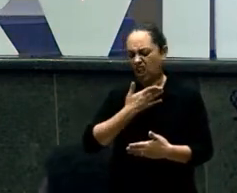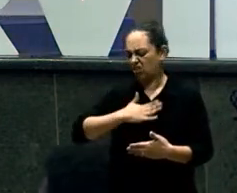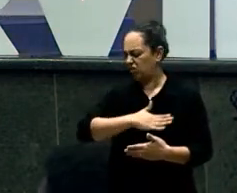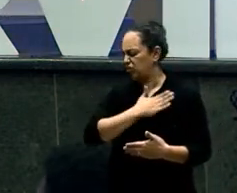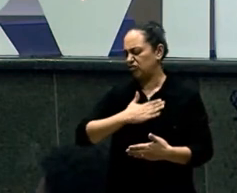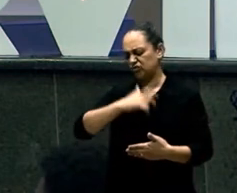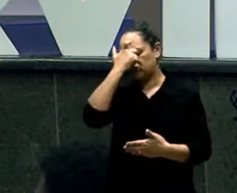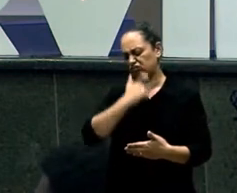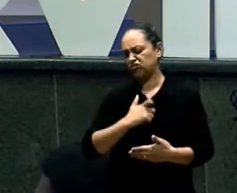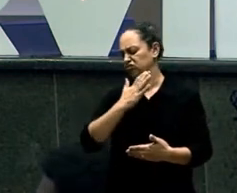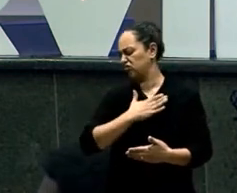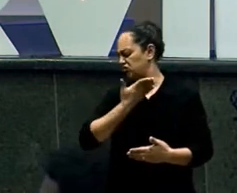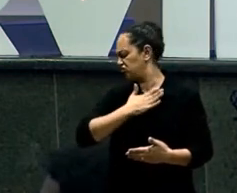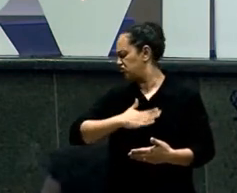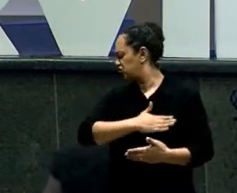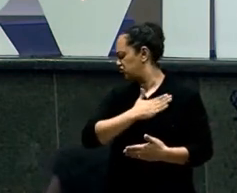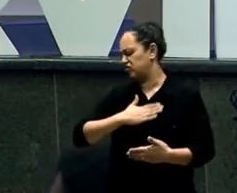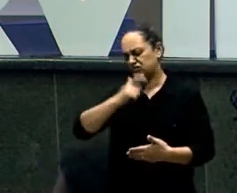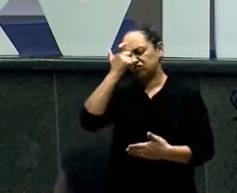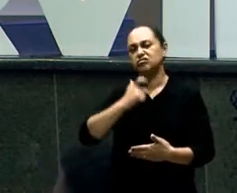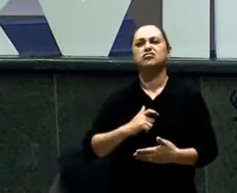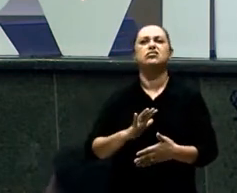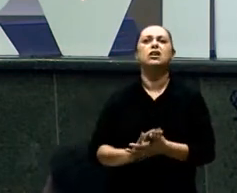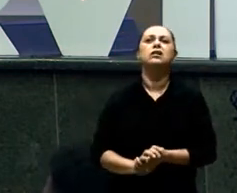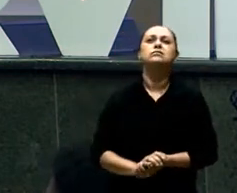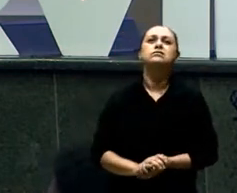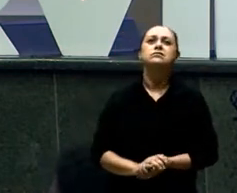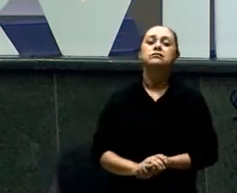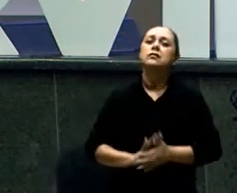Deus vai preparar Os melhores Casamentos Para vocês